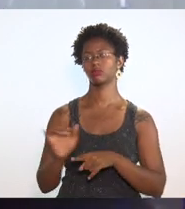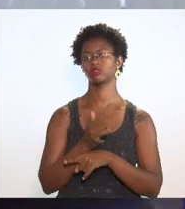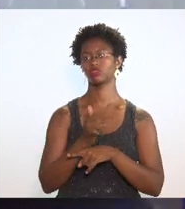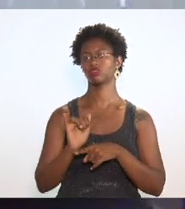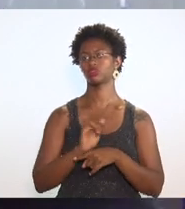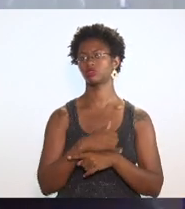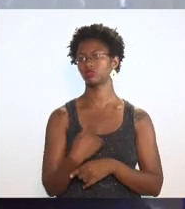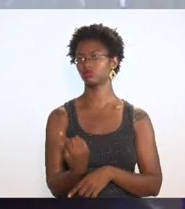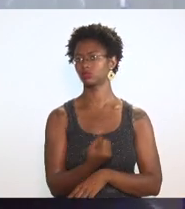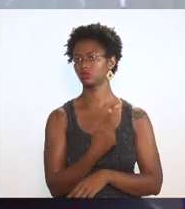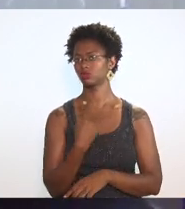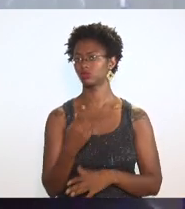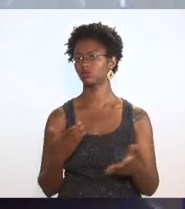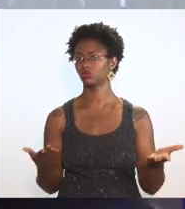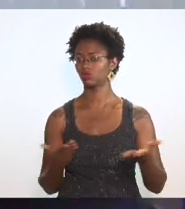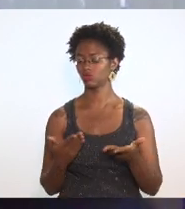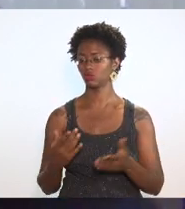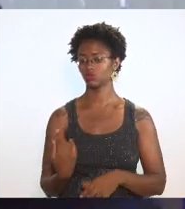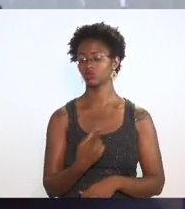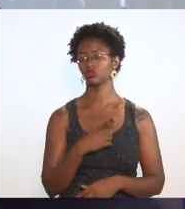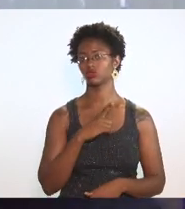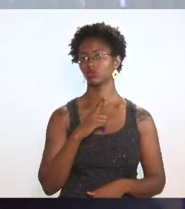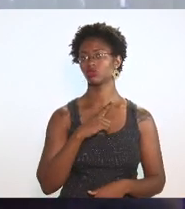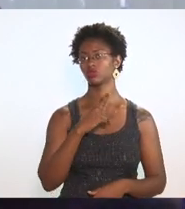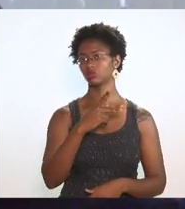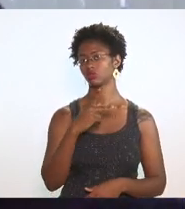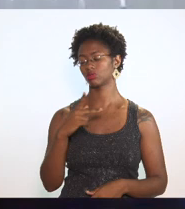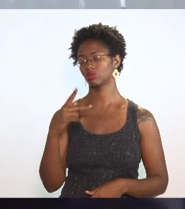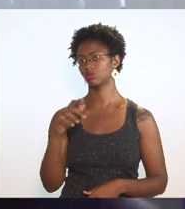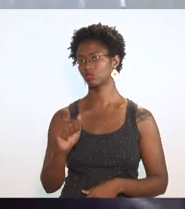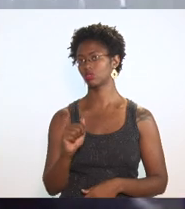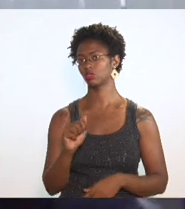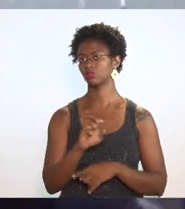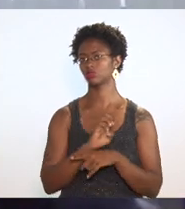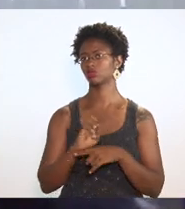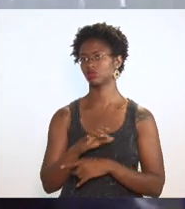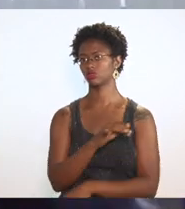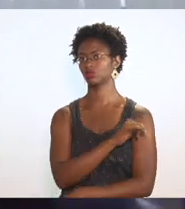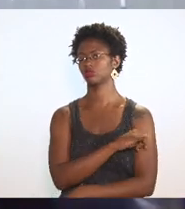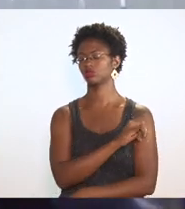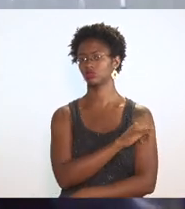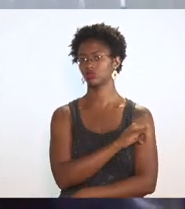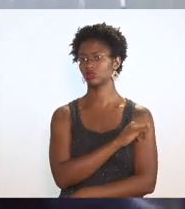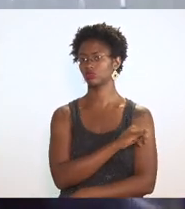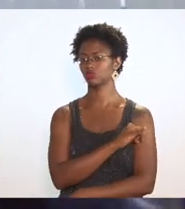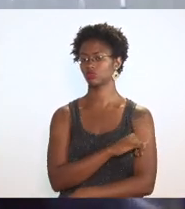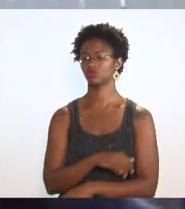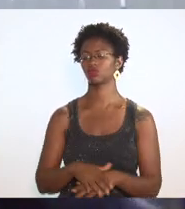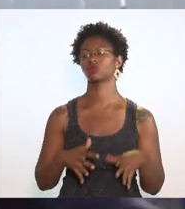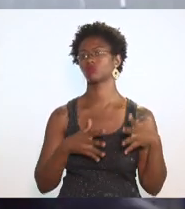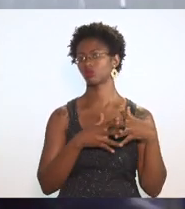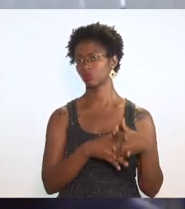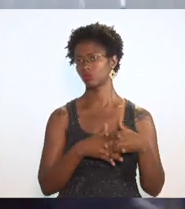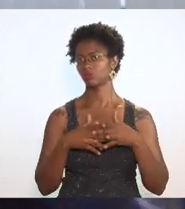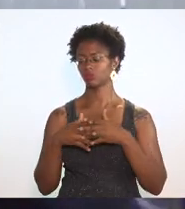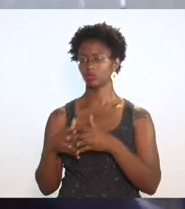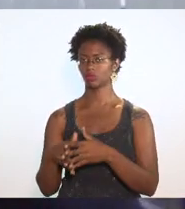hoje nós temos um PPA no estado do Rio de Janeiro bastante complexo como